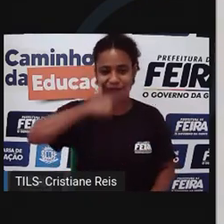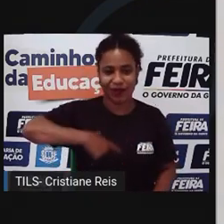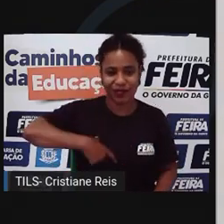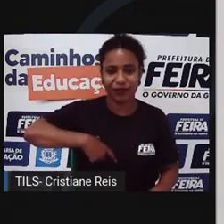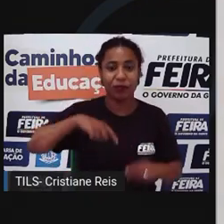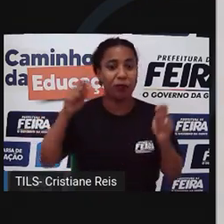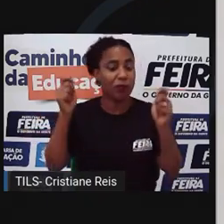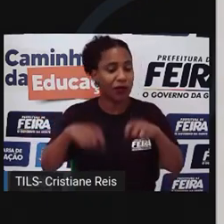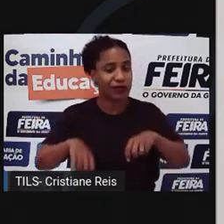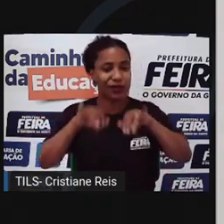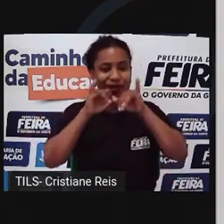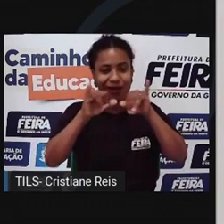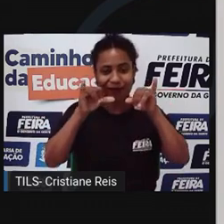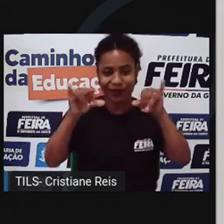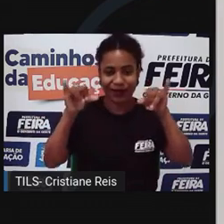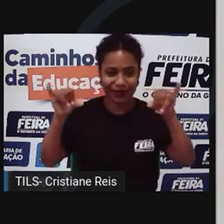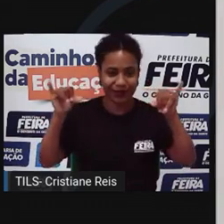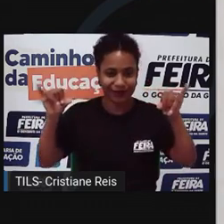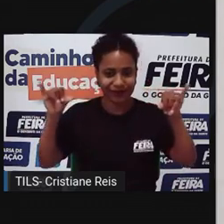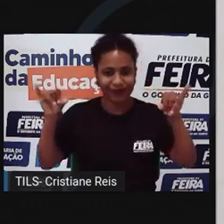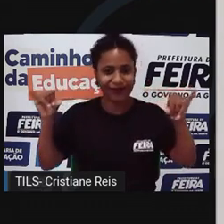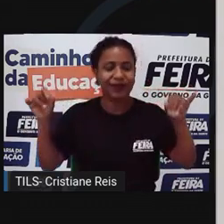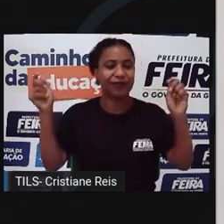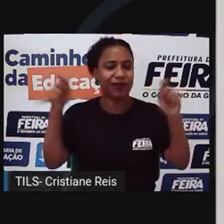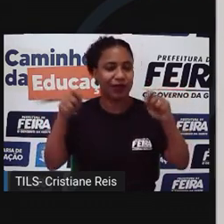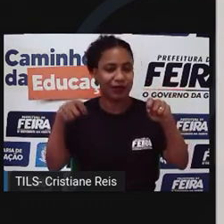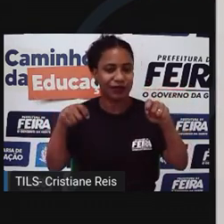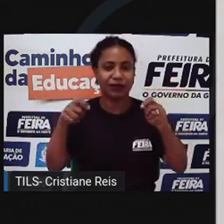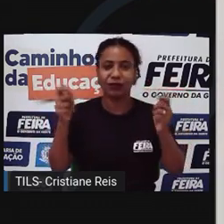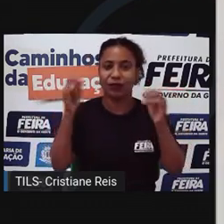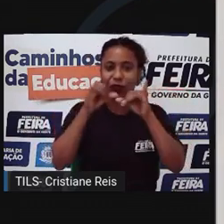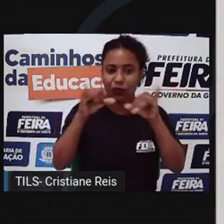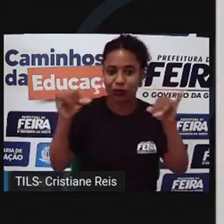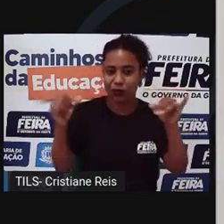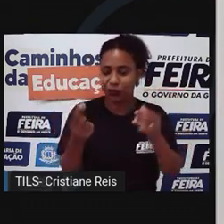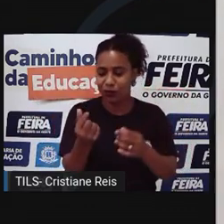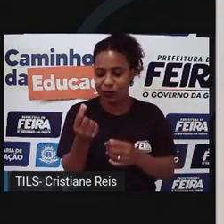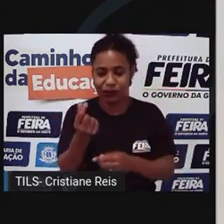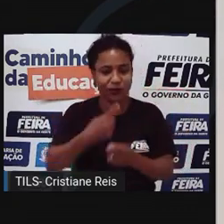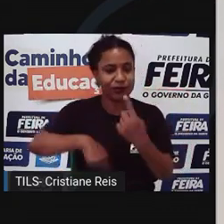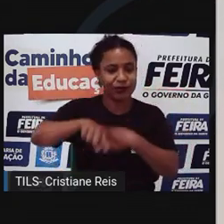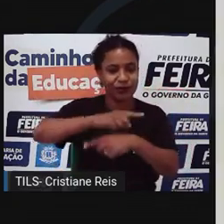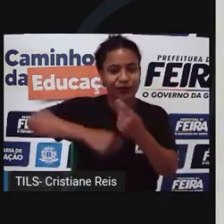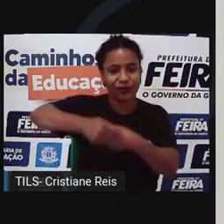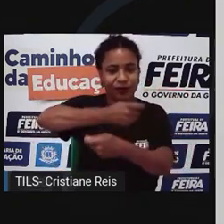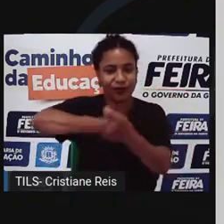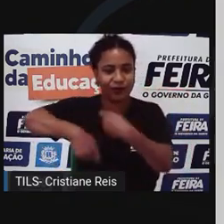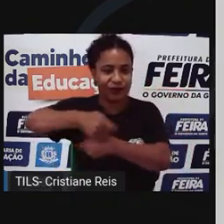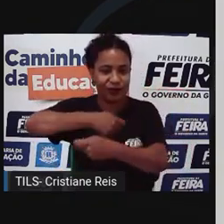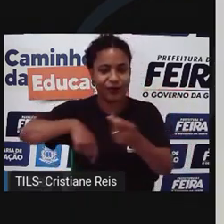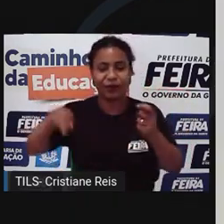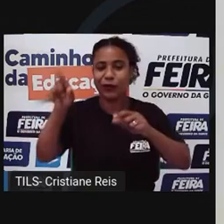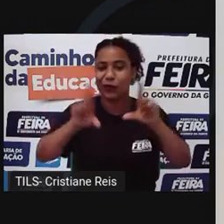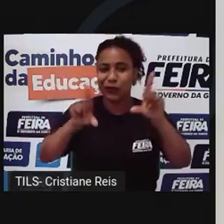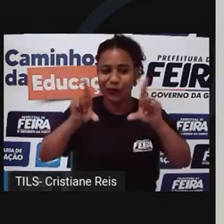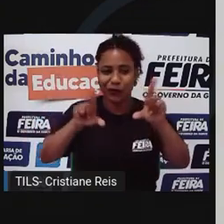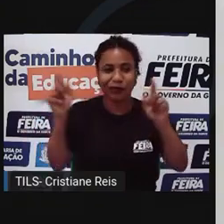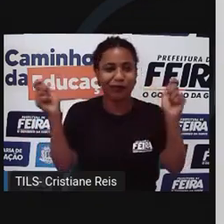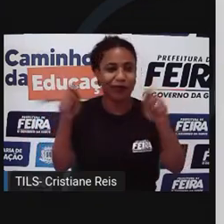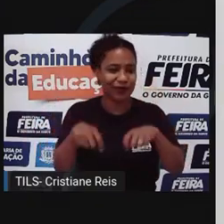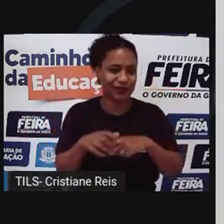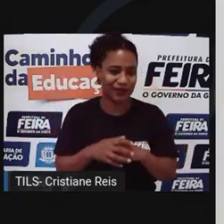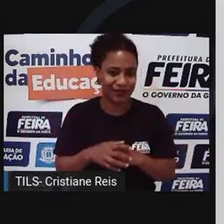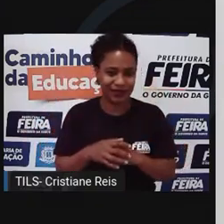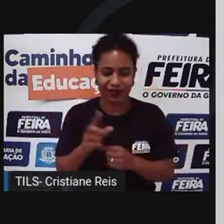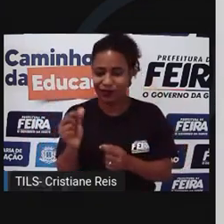publicitárias, na qual você cede a sua imagem para fins econômicos ou comerciais. Em troca, você recebe